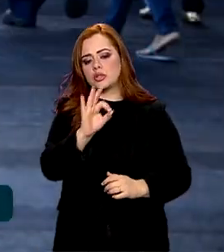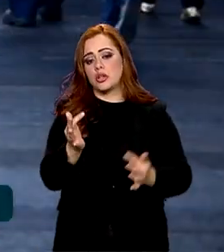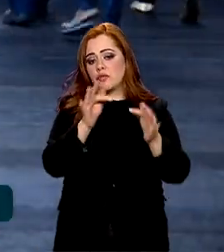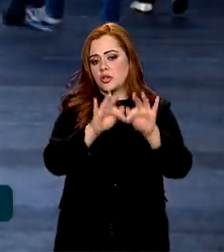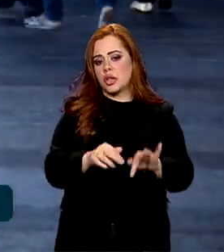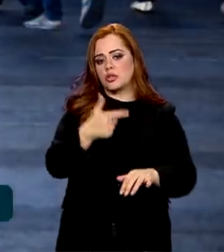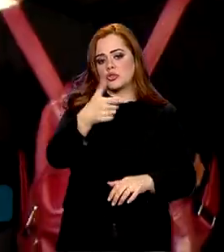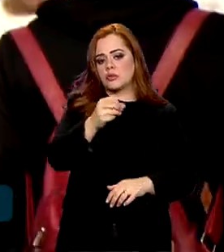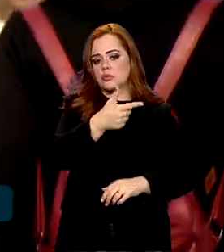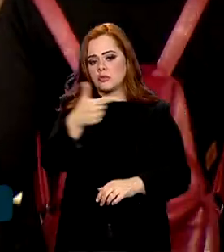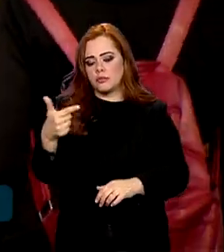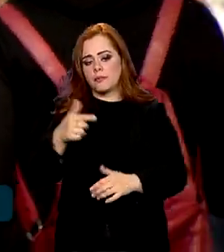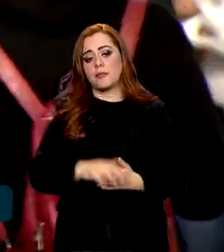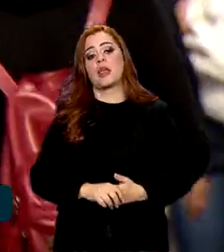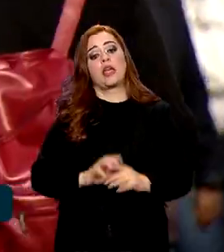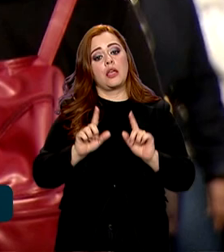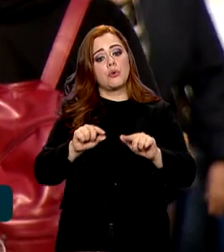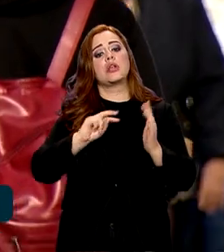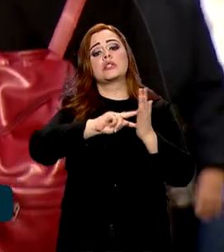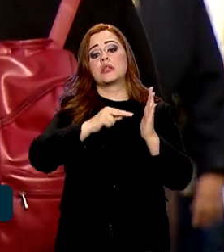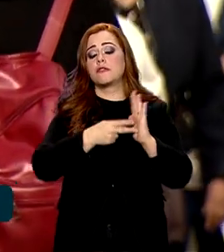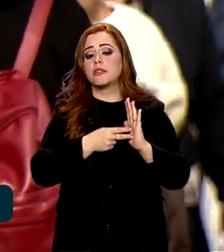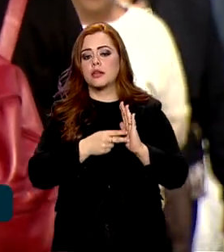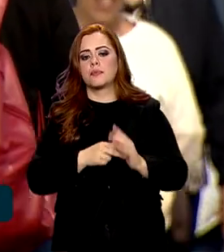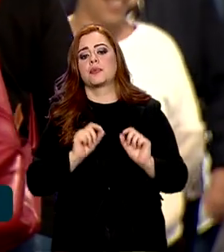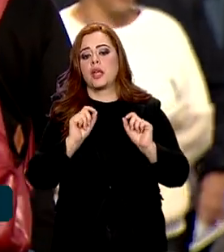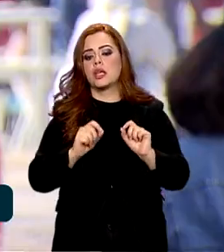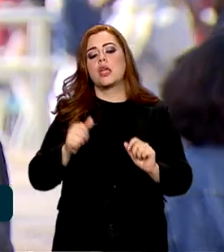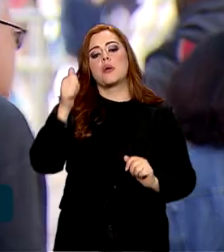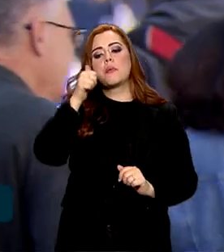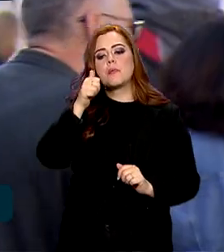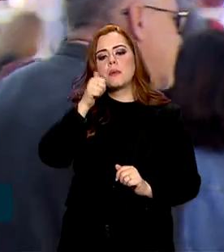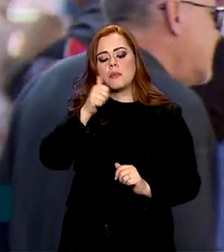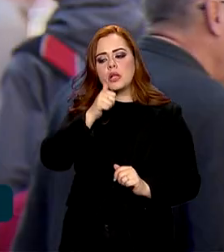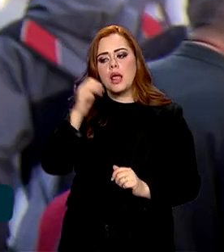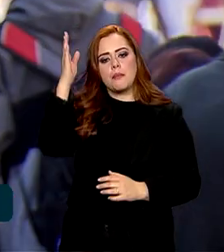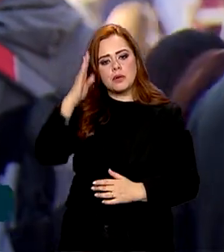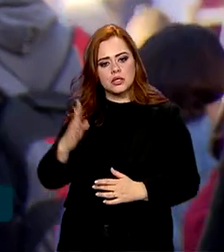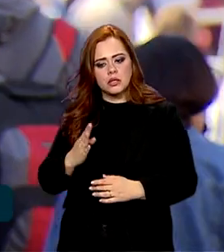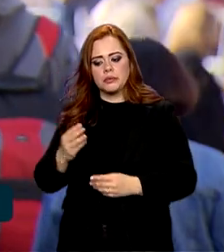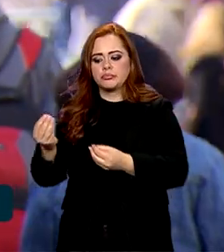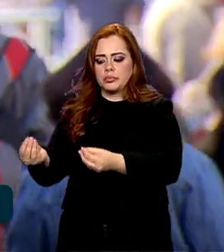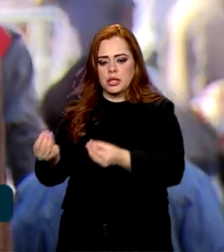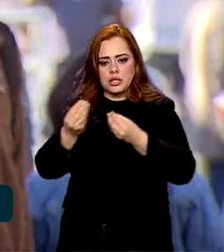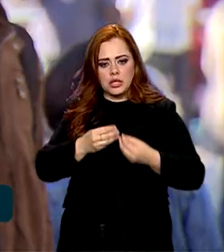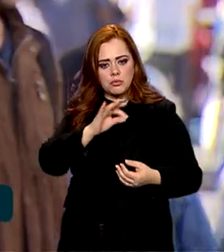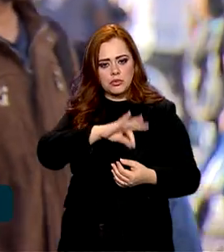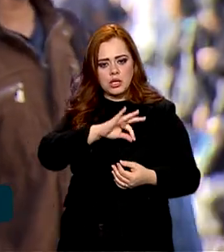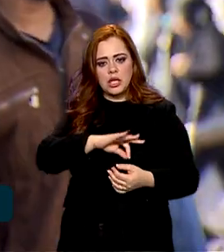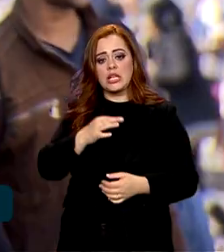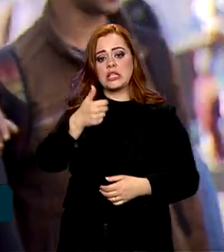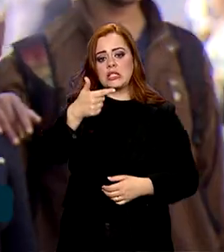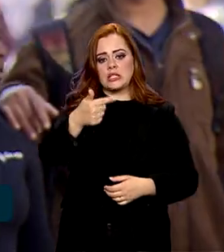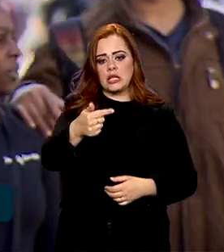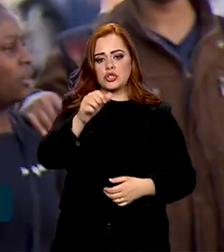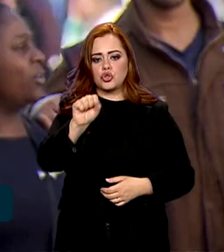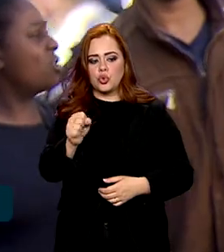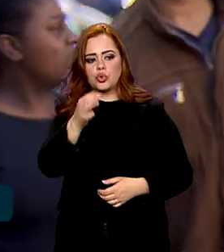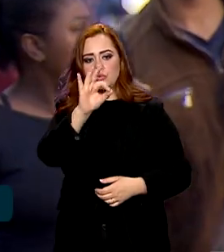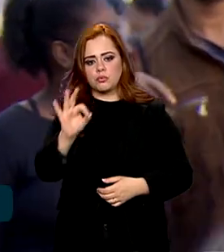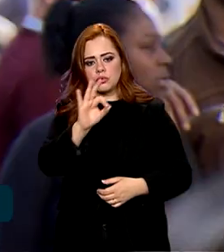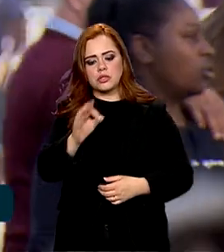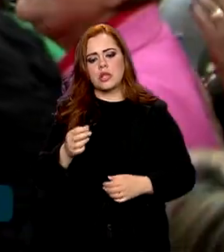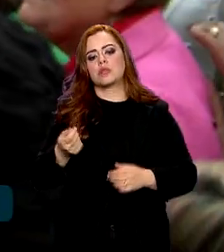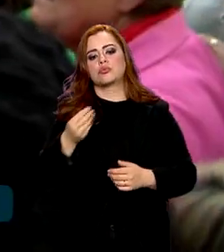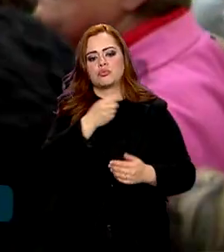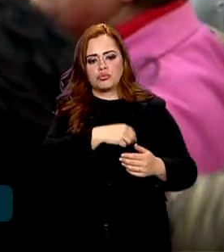2022. Isso significa que uma brasileira recebe, em média, 78% do salário